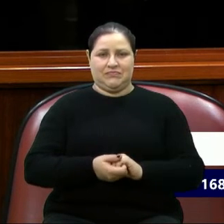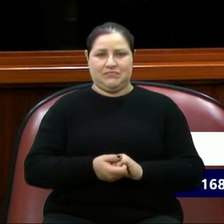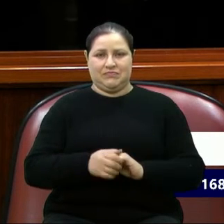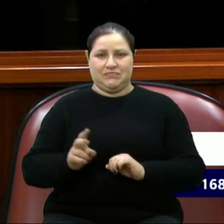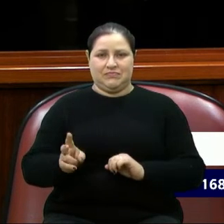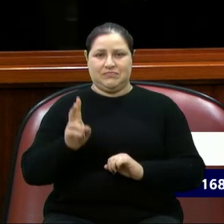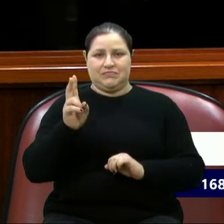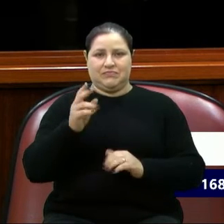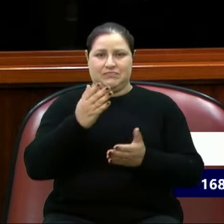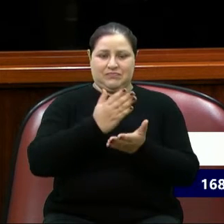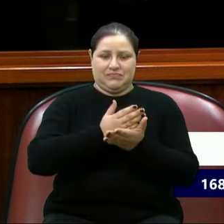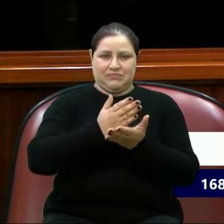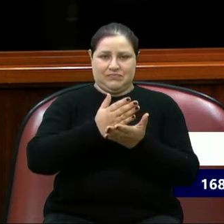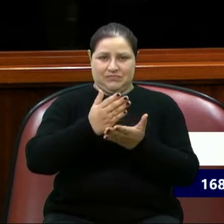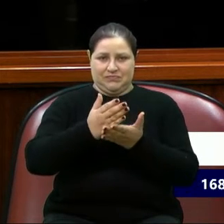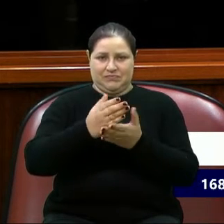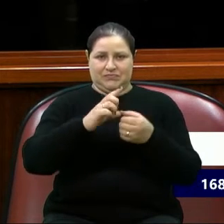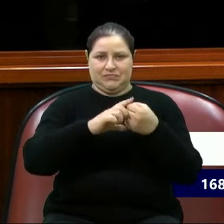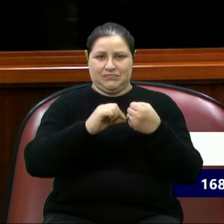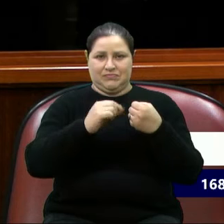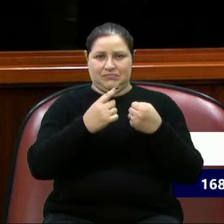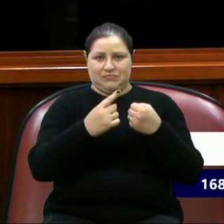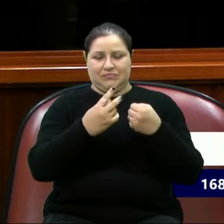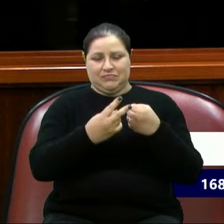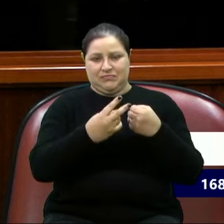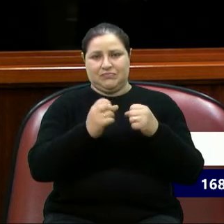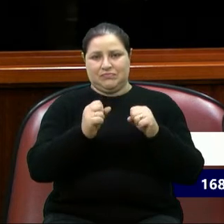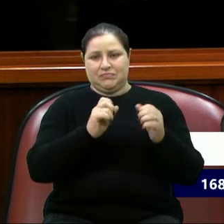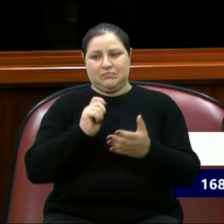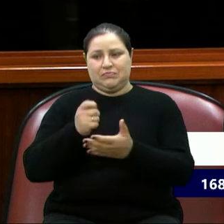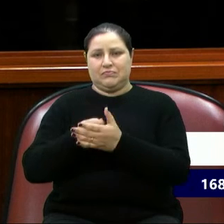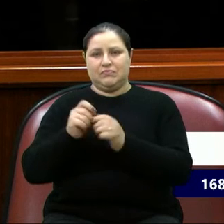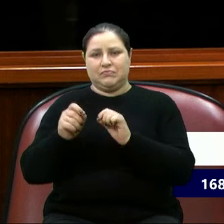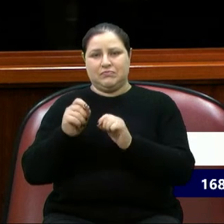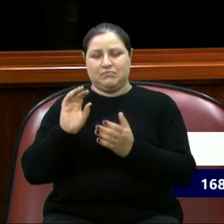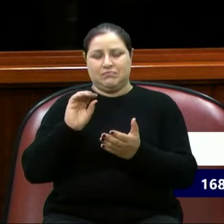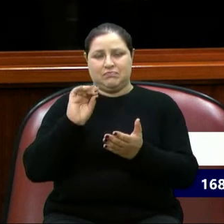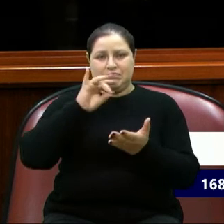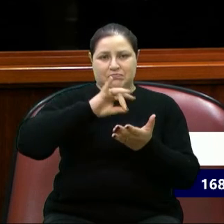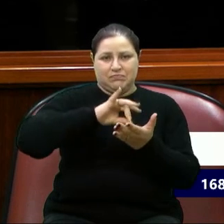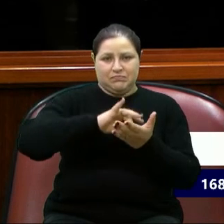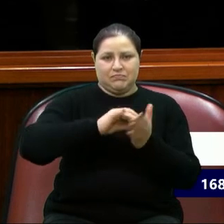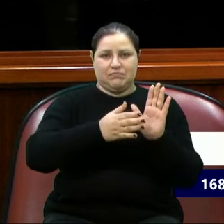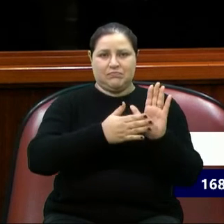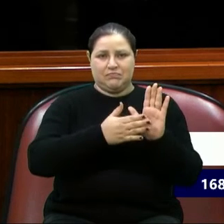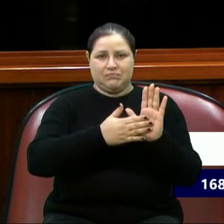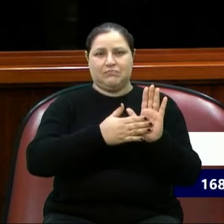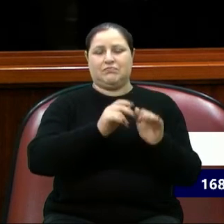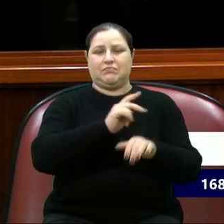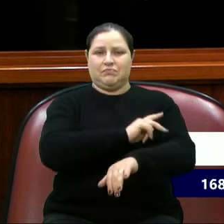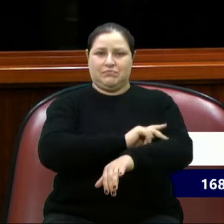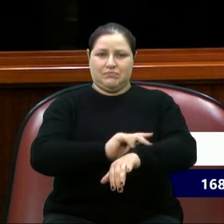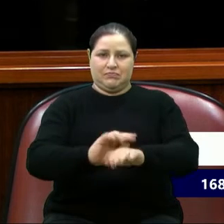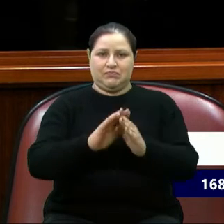valor da parcela referida no artigo 2º poderá custear as despesas de implantação e implementação da proposta pedagógica da escola,